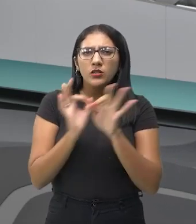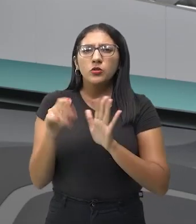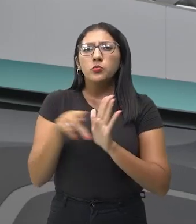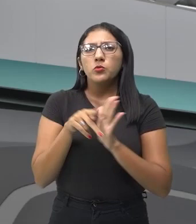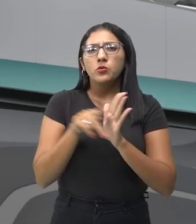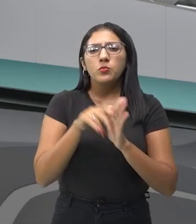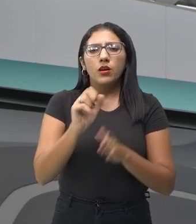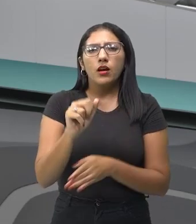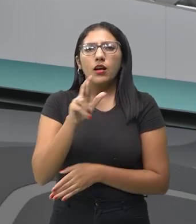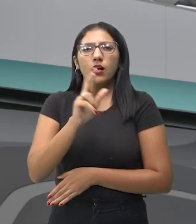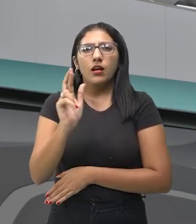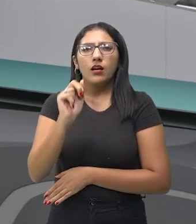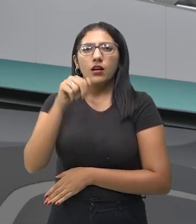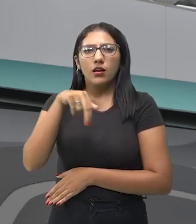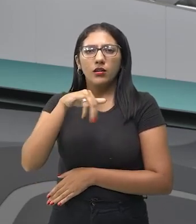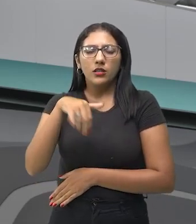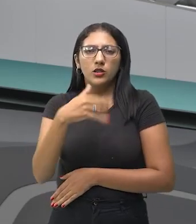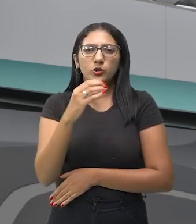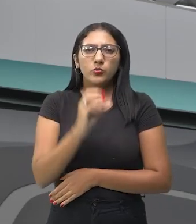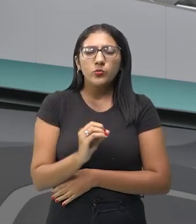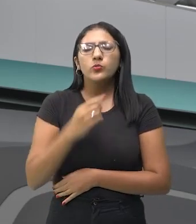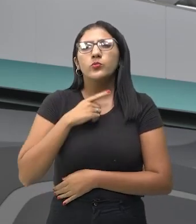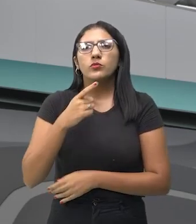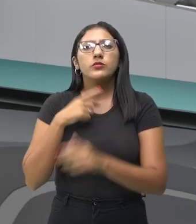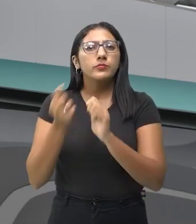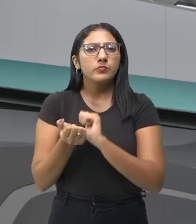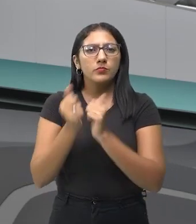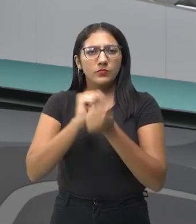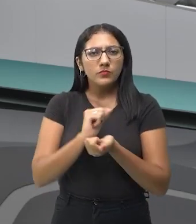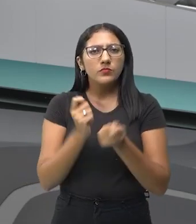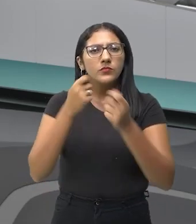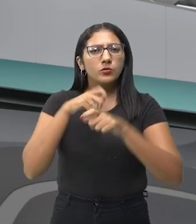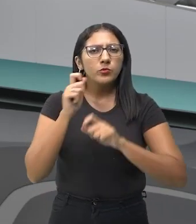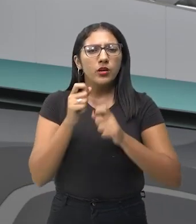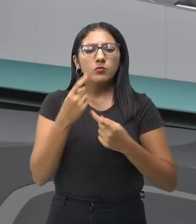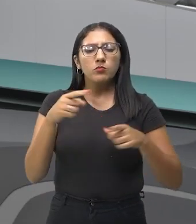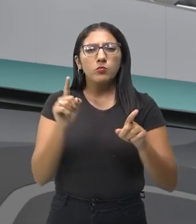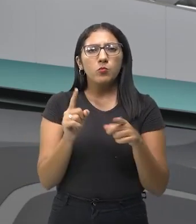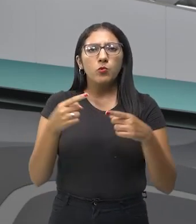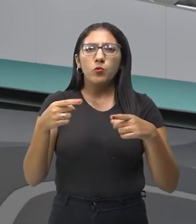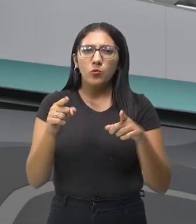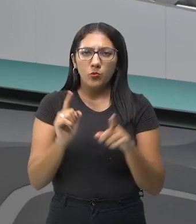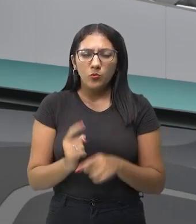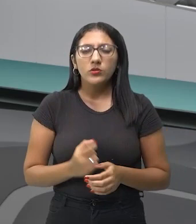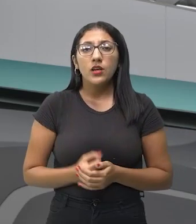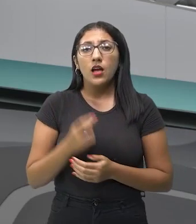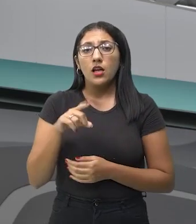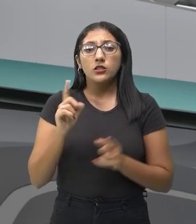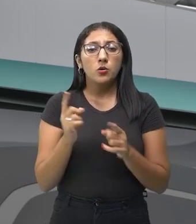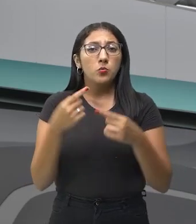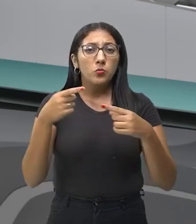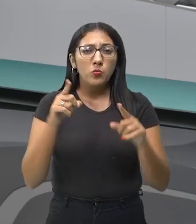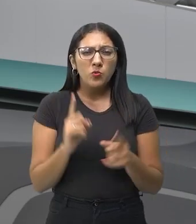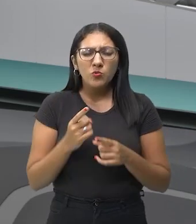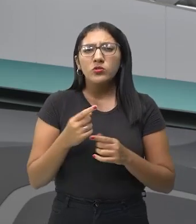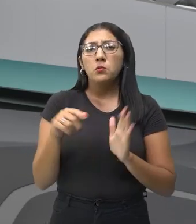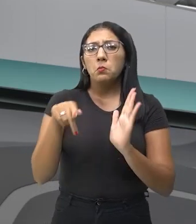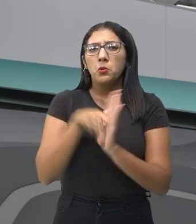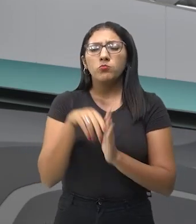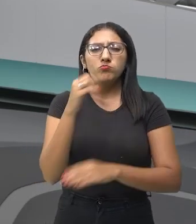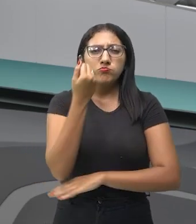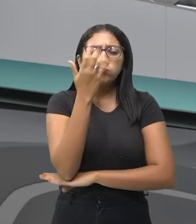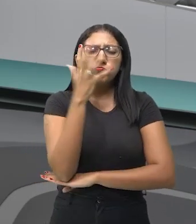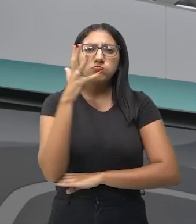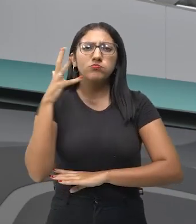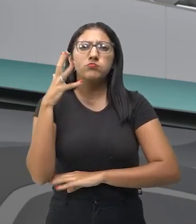chamamos de arranjo musical, ele é transformado em que? Em música, não é? Essa musicalidade que a natureza nos